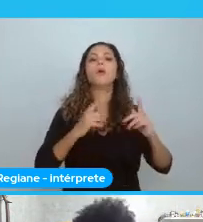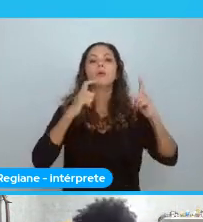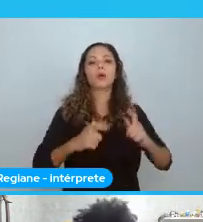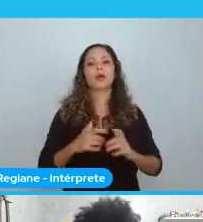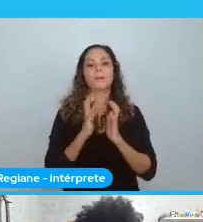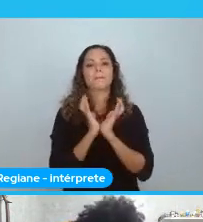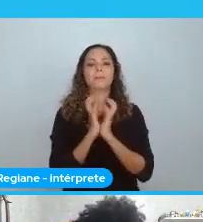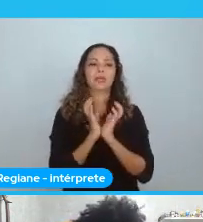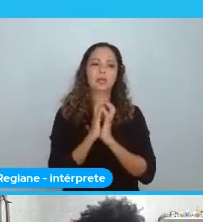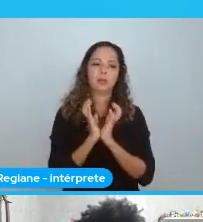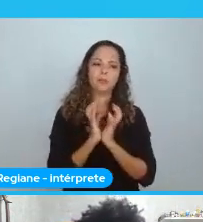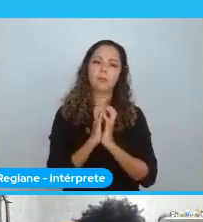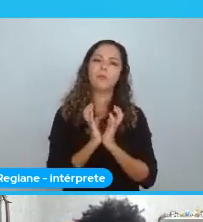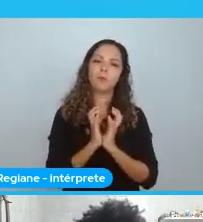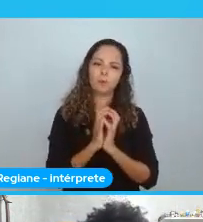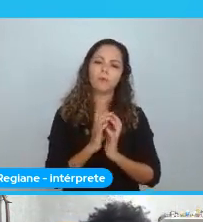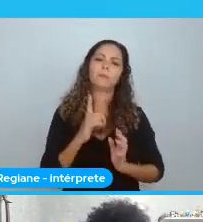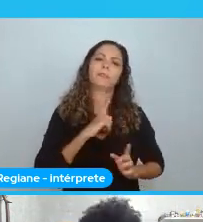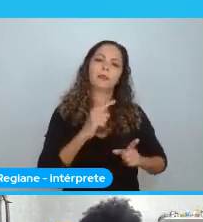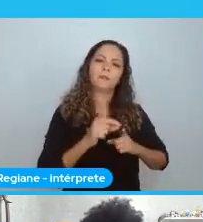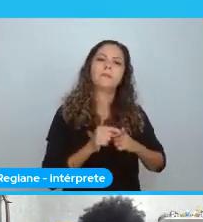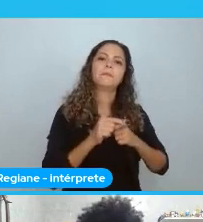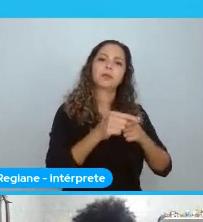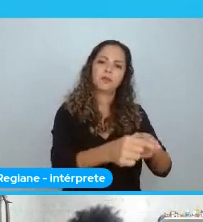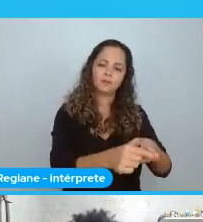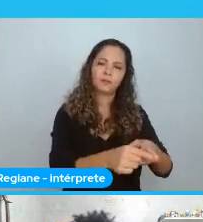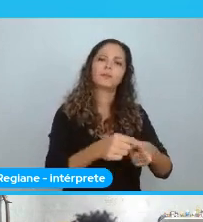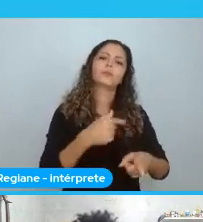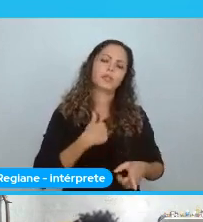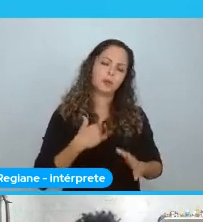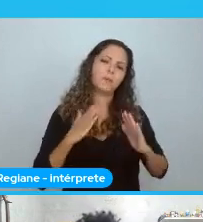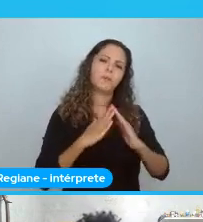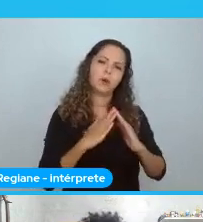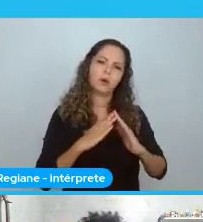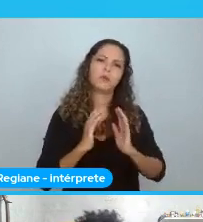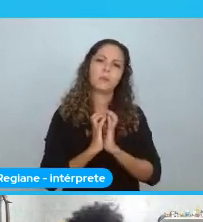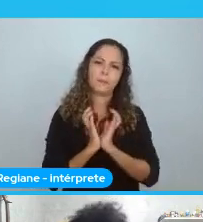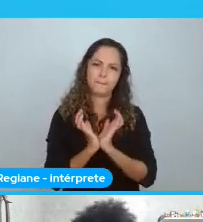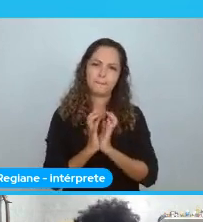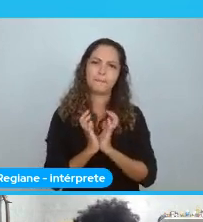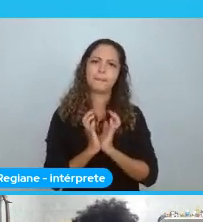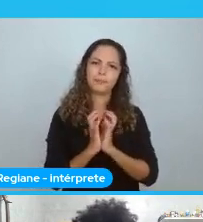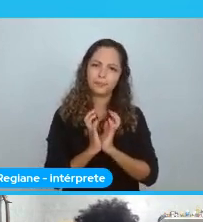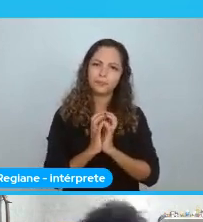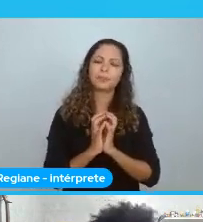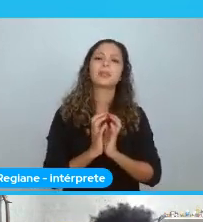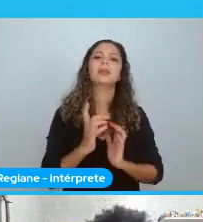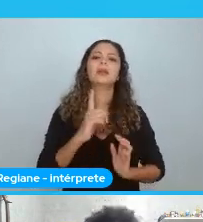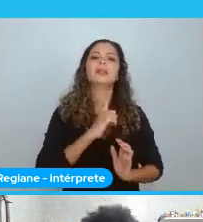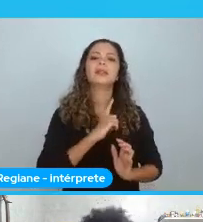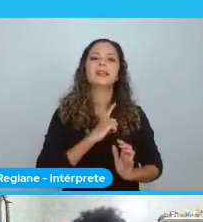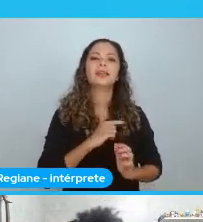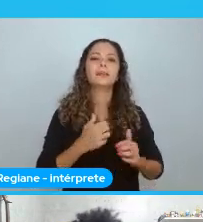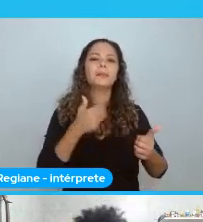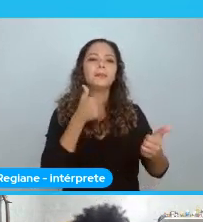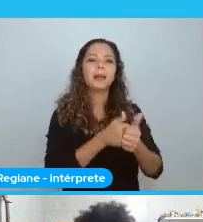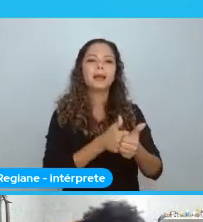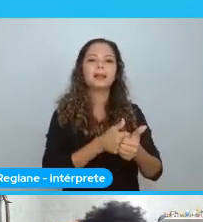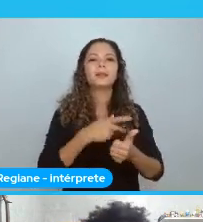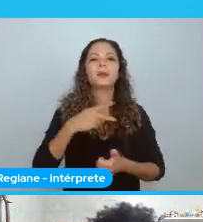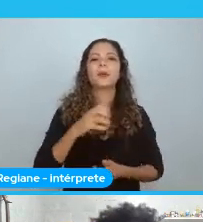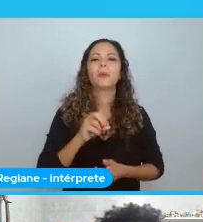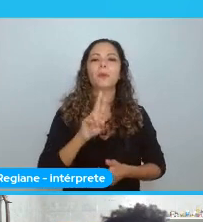Numa. Conferência. A nível nacional. Então. Eu moro em Pernambuco. Eu moro. Num município. Que tem a praia de Porta Galinha. Só que eu moro. Num bairro